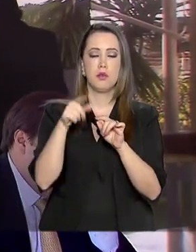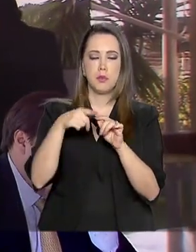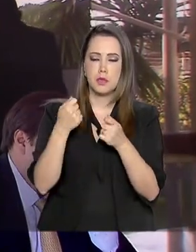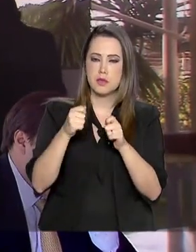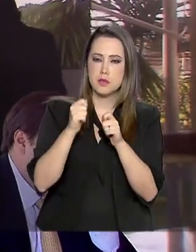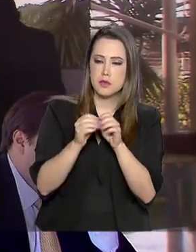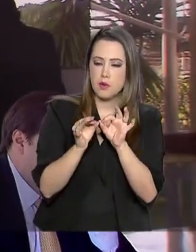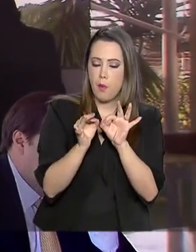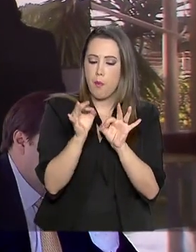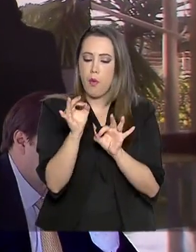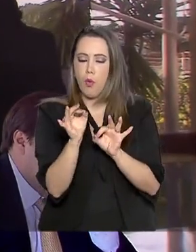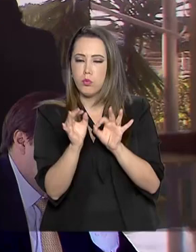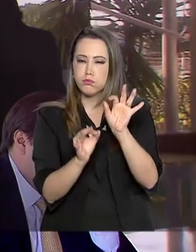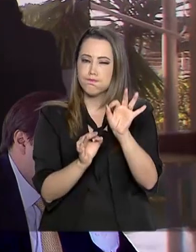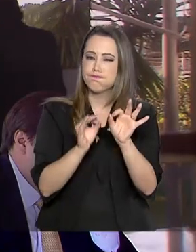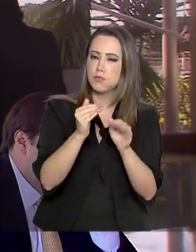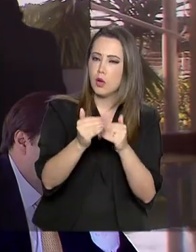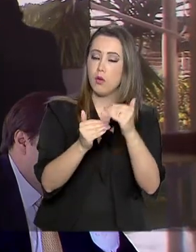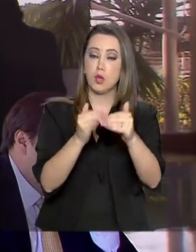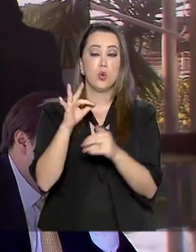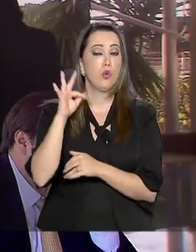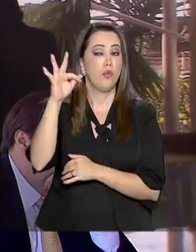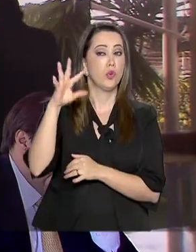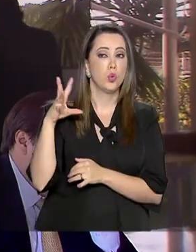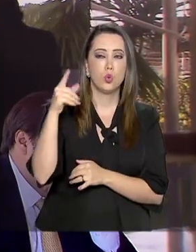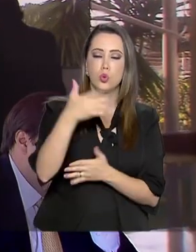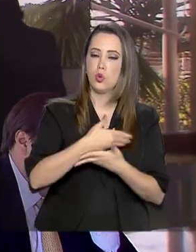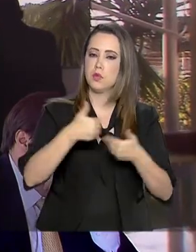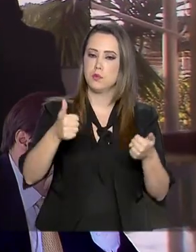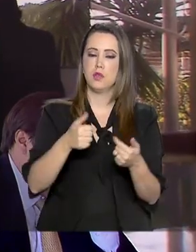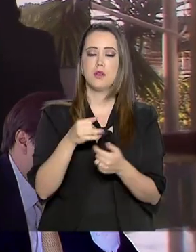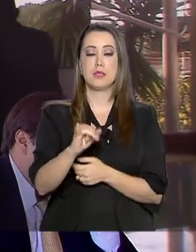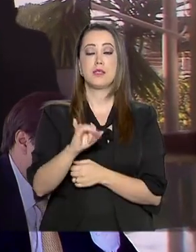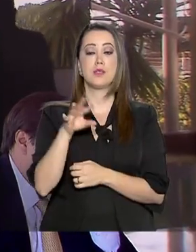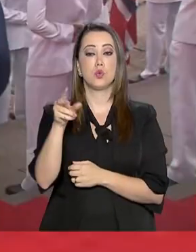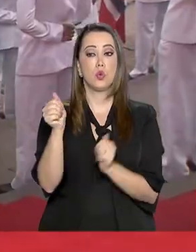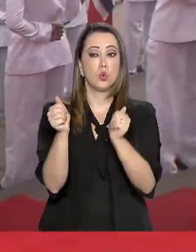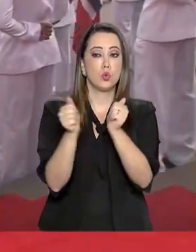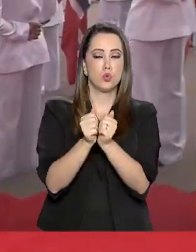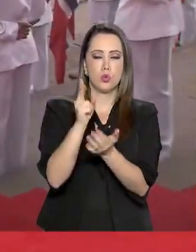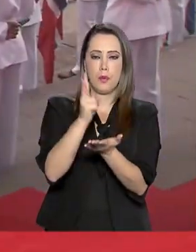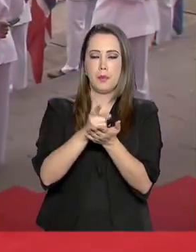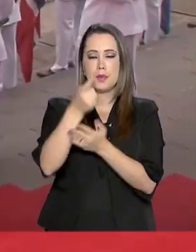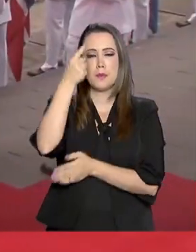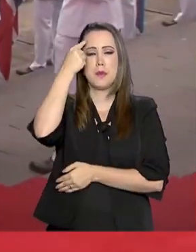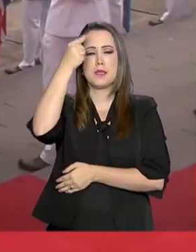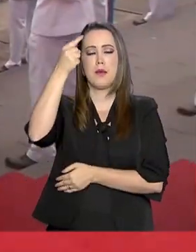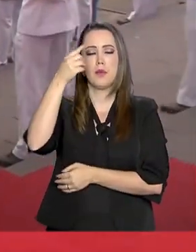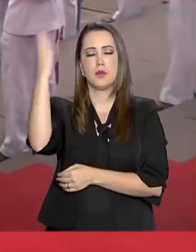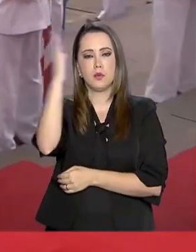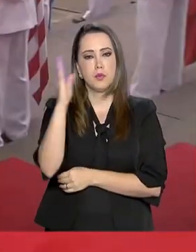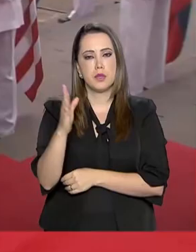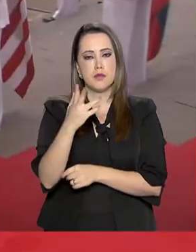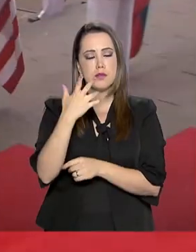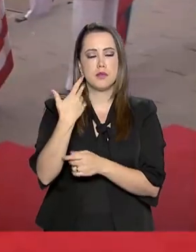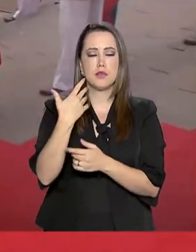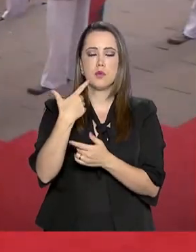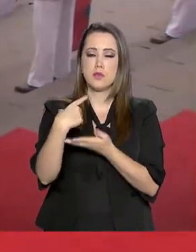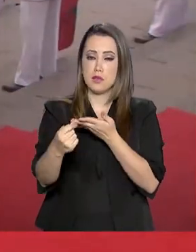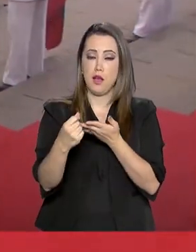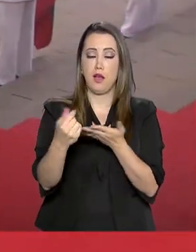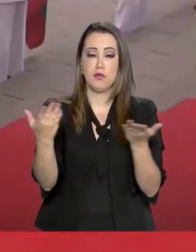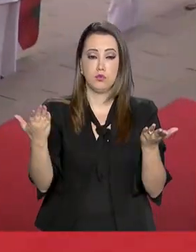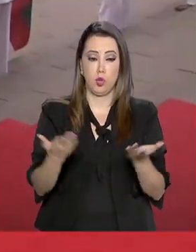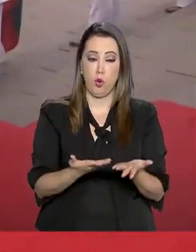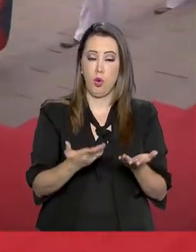Se todo mundo agir com esse espírito, o Brasil sai da situação que se encontra. O presidente Bolsonaro também participou no Rio de Janeiro